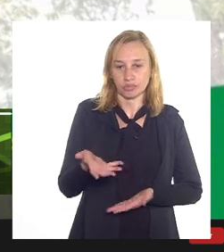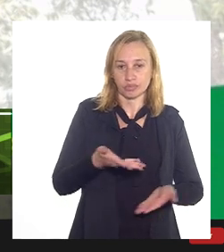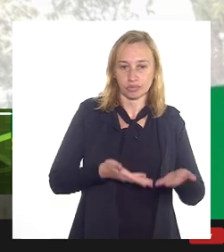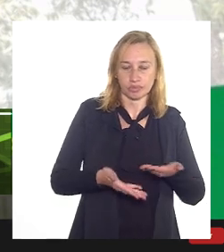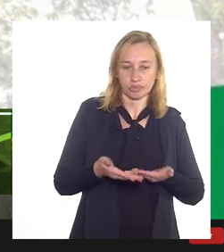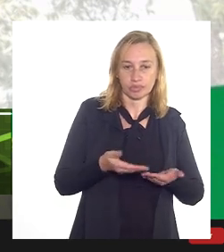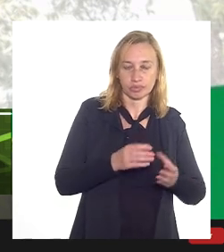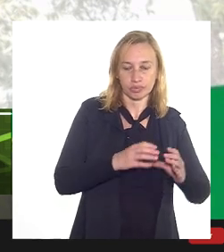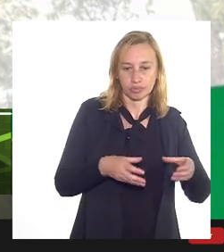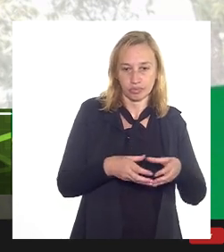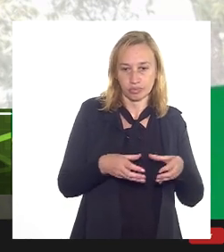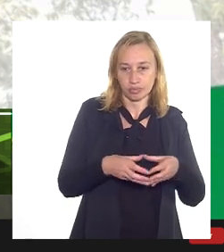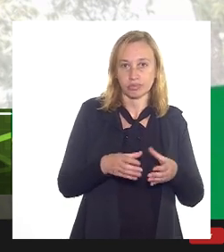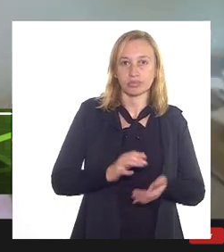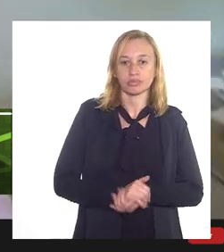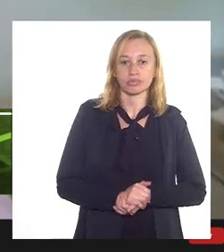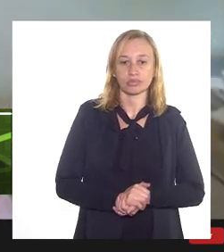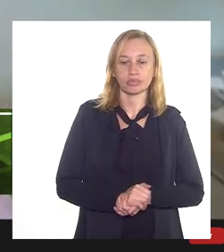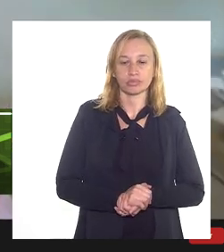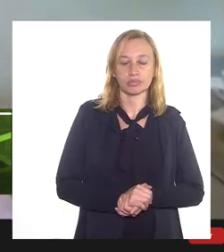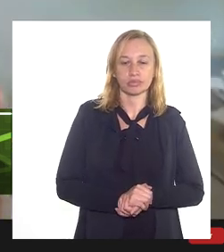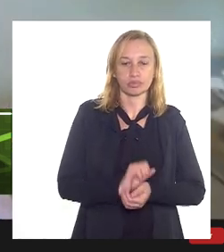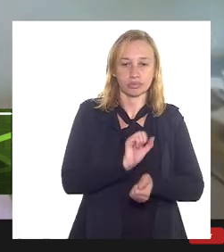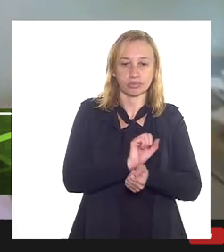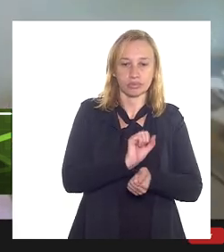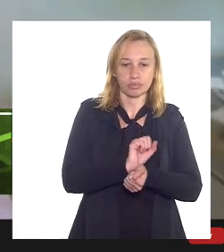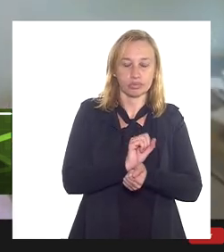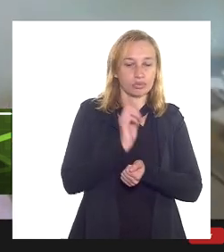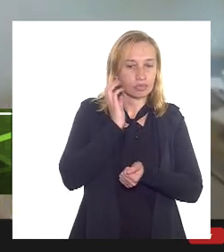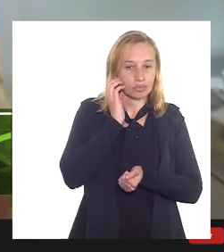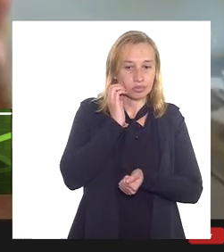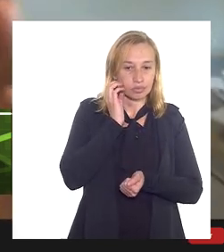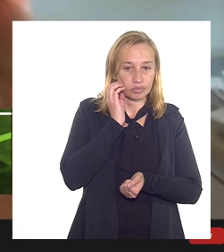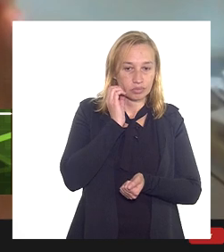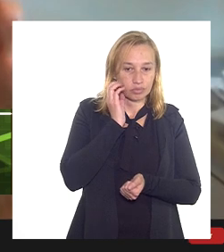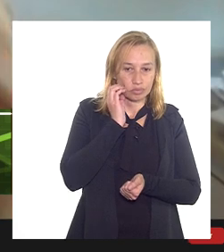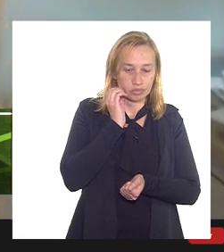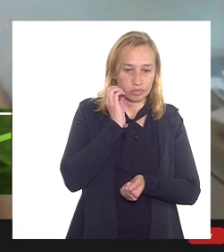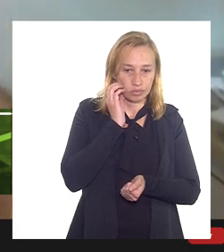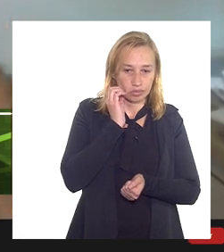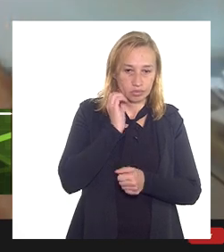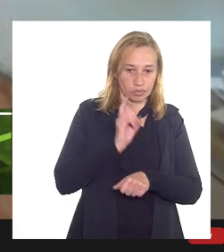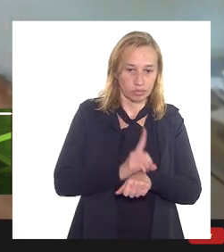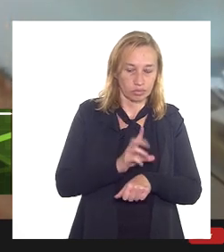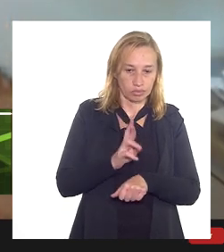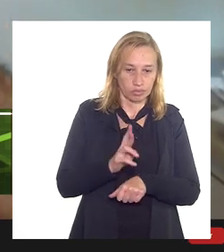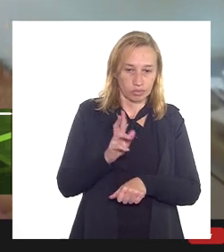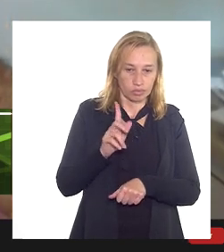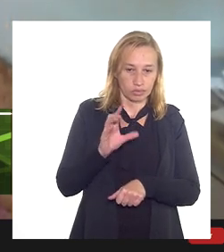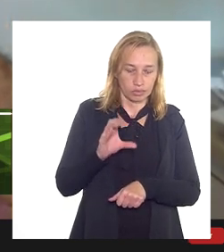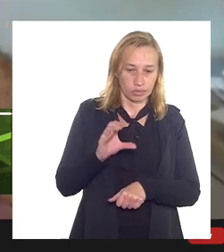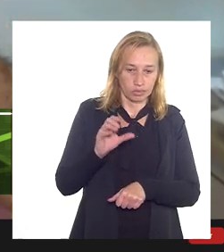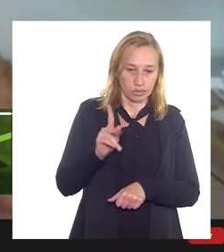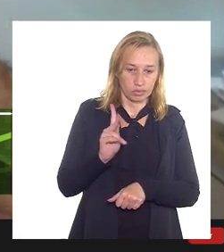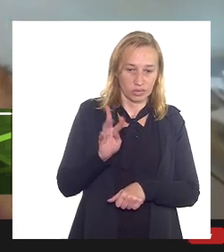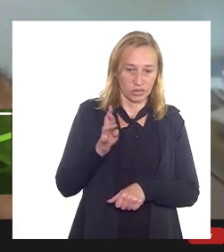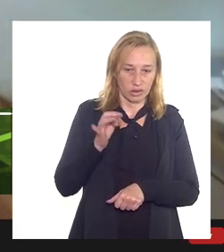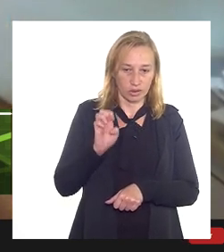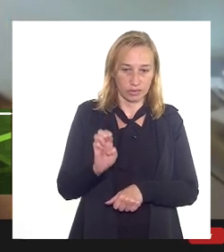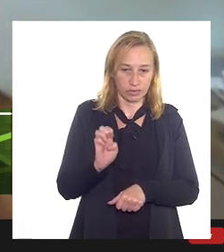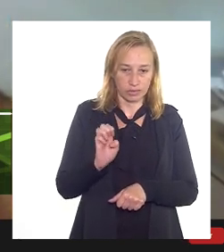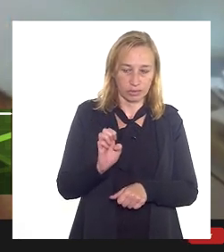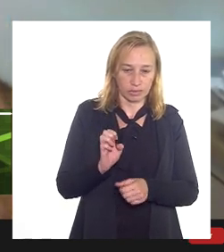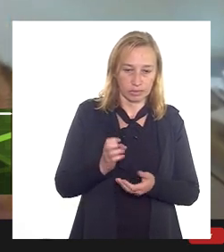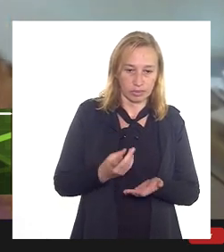com a comissão. Só para não se perder, doutora Karine, em relação aos gastos